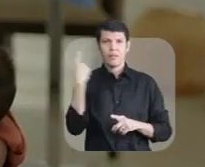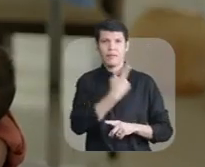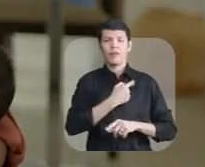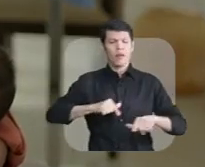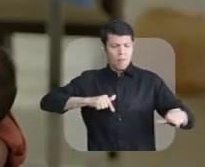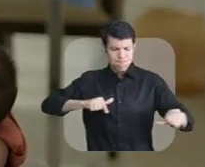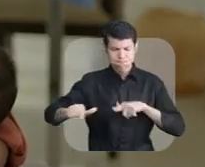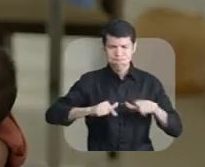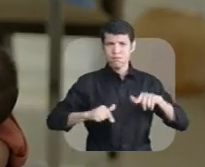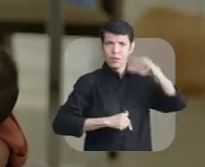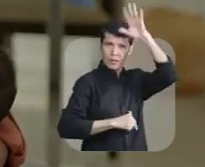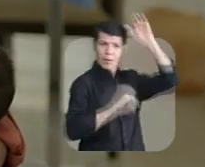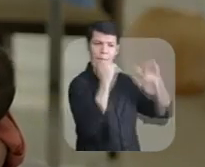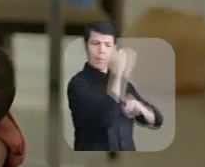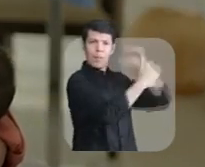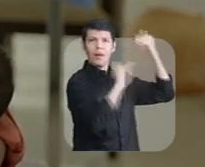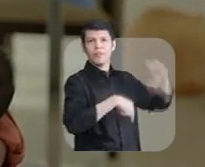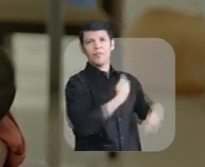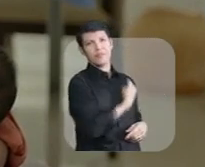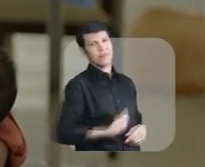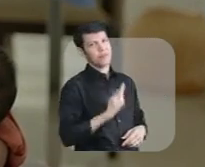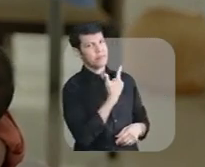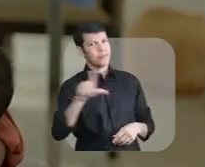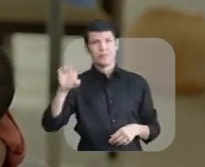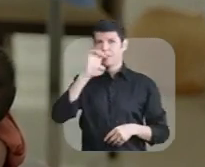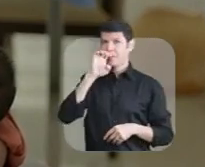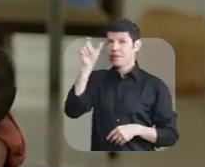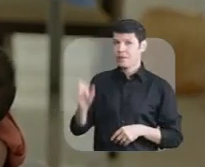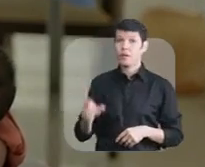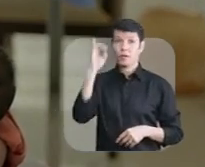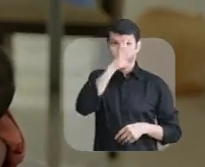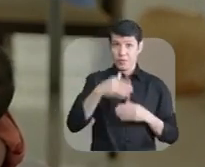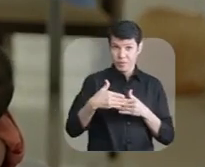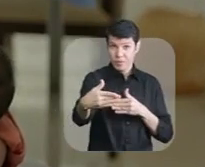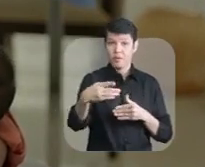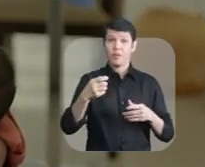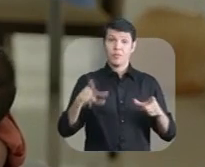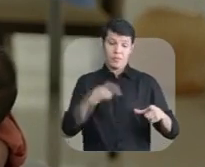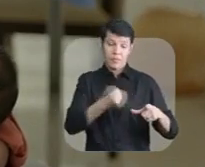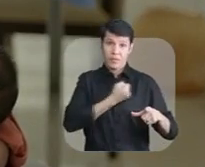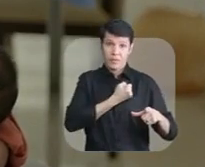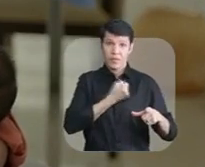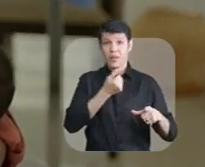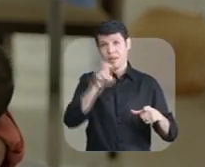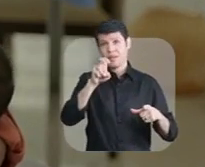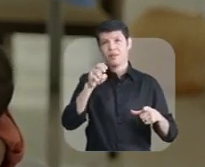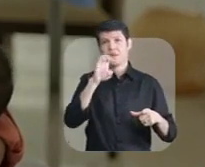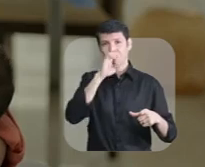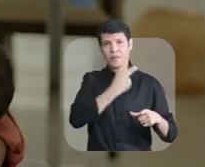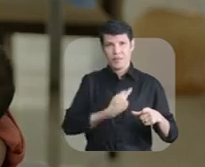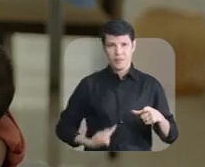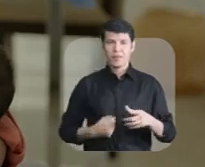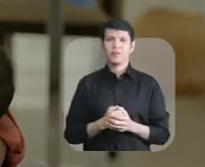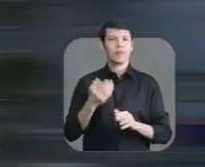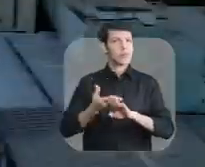precisamos fazer mais pra crescer E para crescer tem que mudar No próximo domingo vote 15 Vote Eduardo